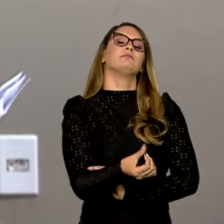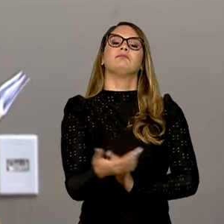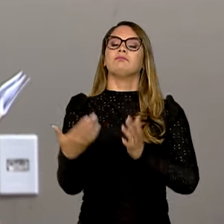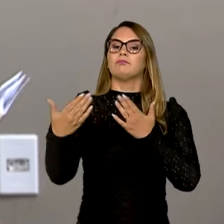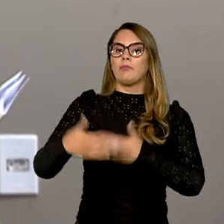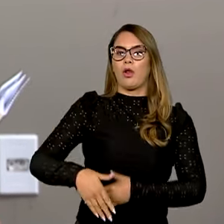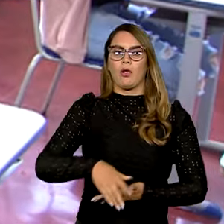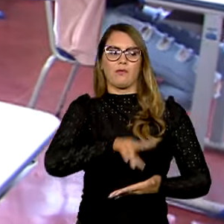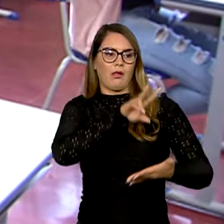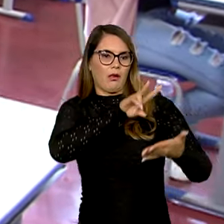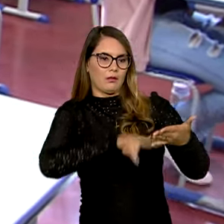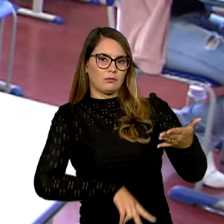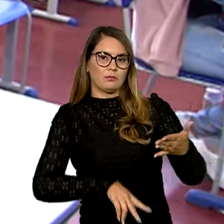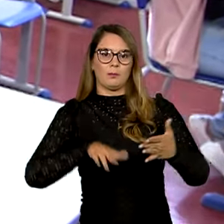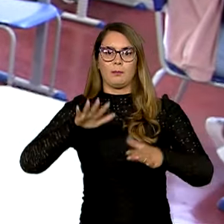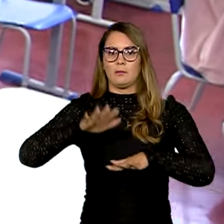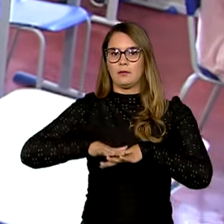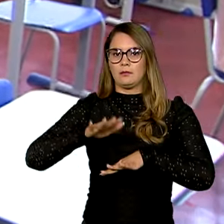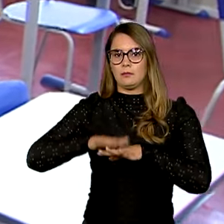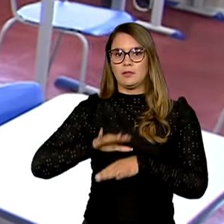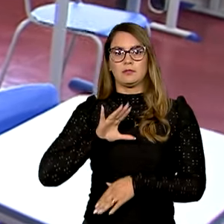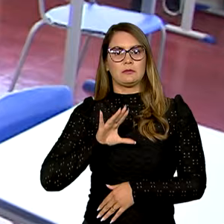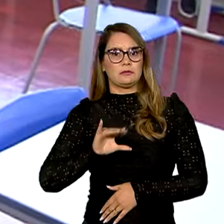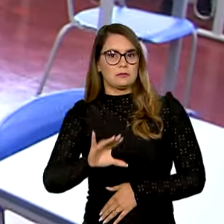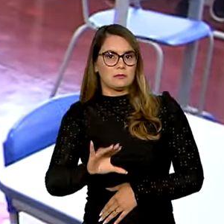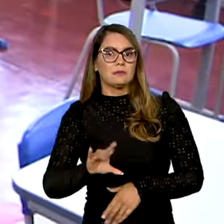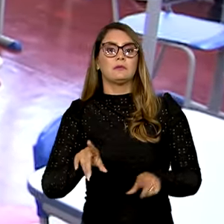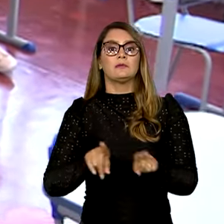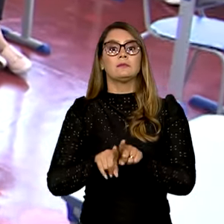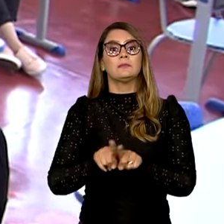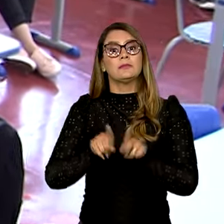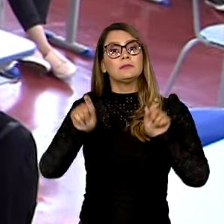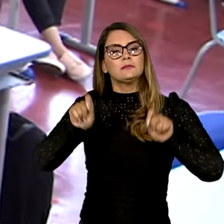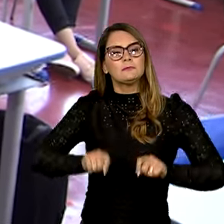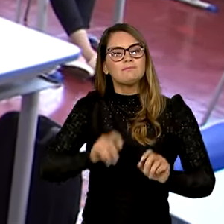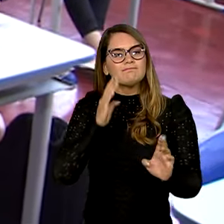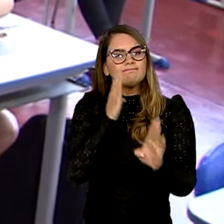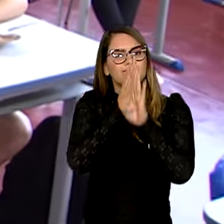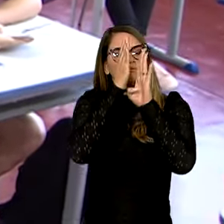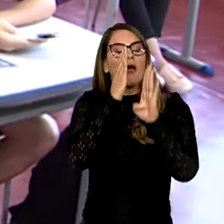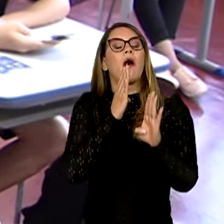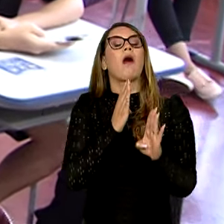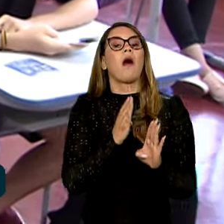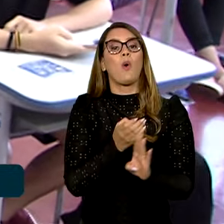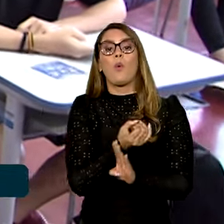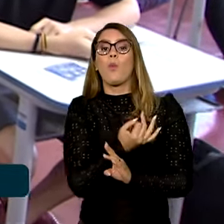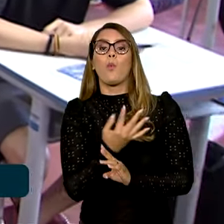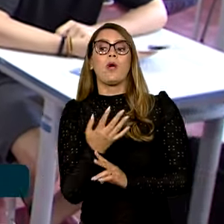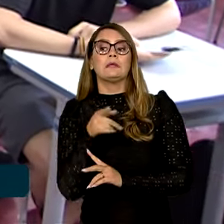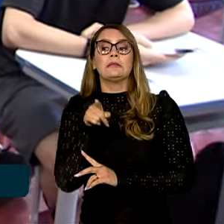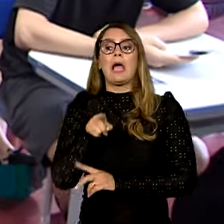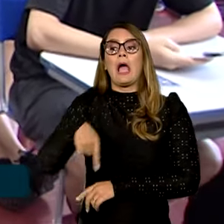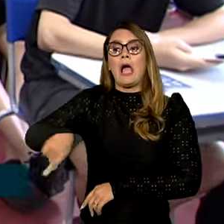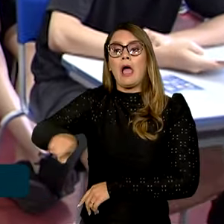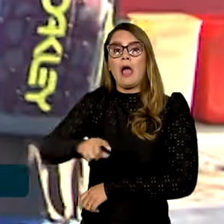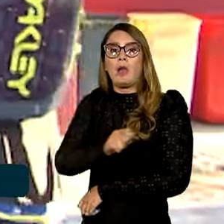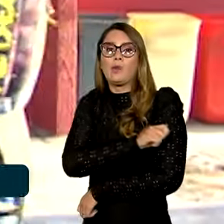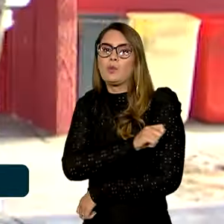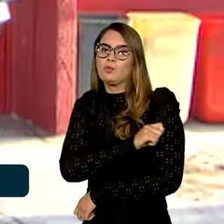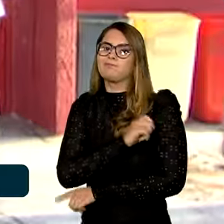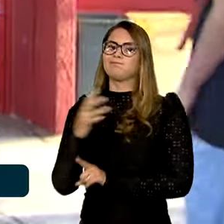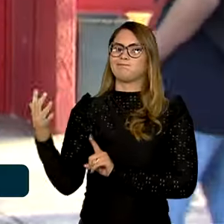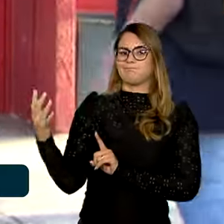provas de leitura, matemática e ciência, foi possível diagnosticar o quanto esses alunos foram